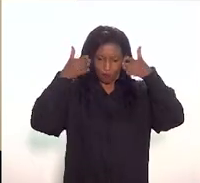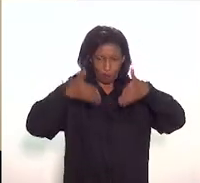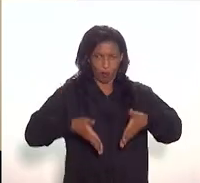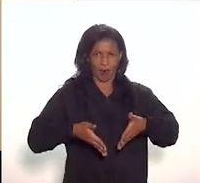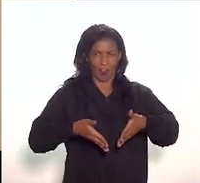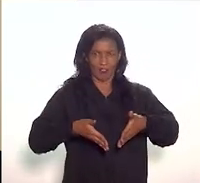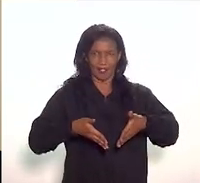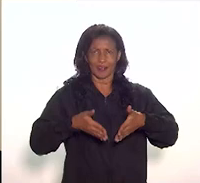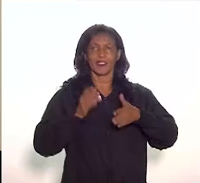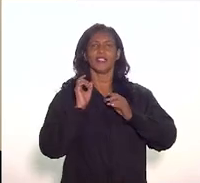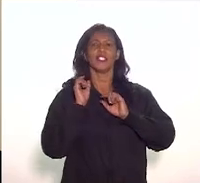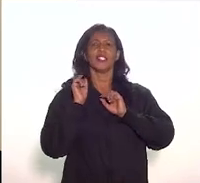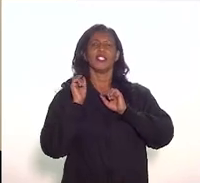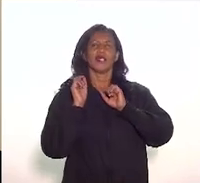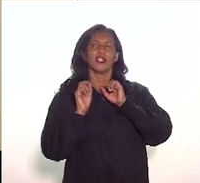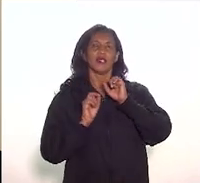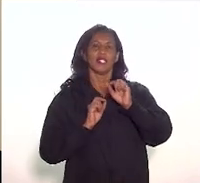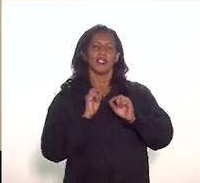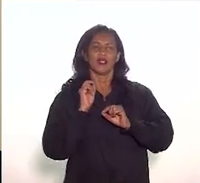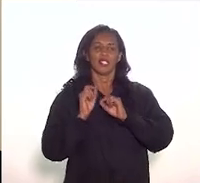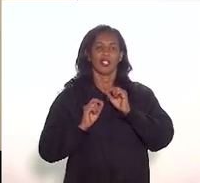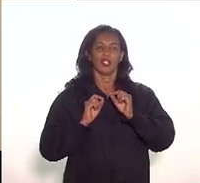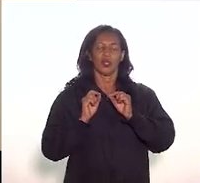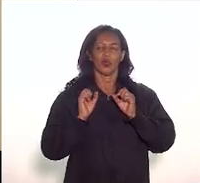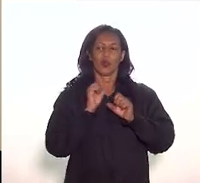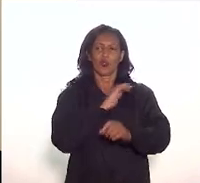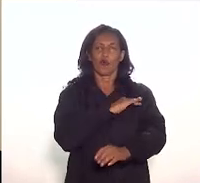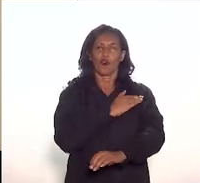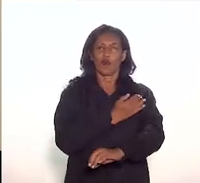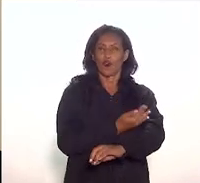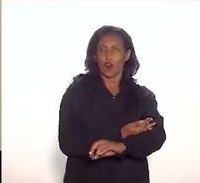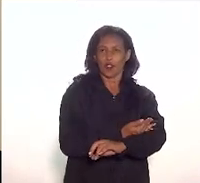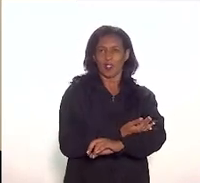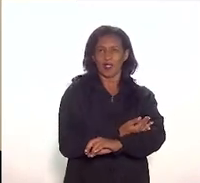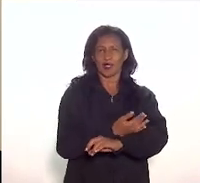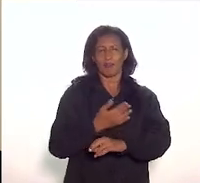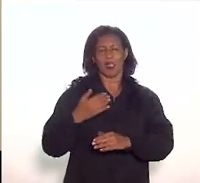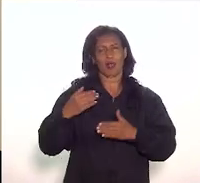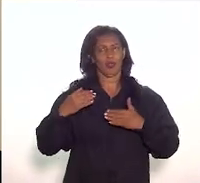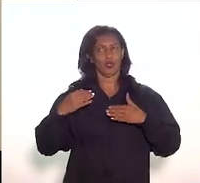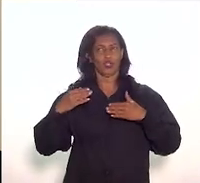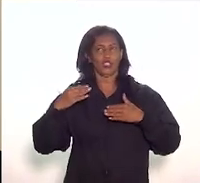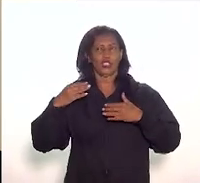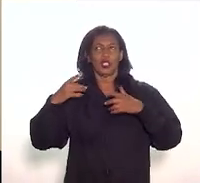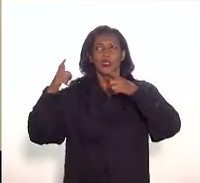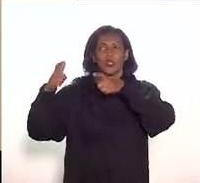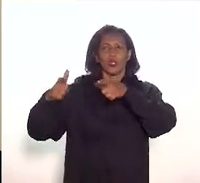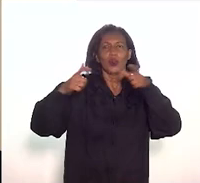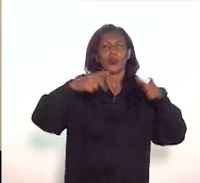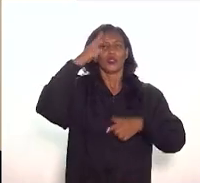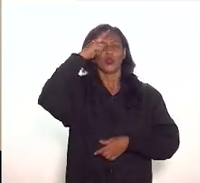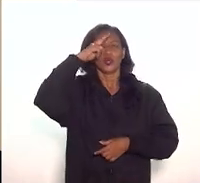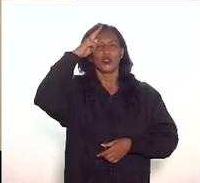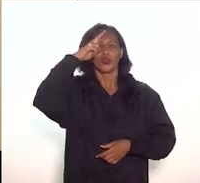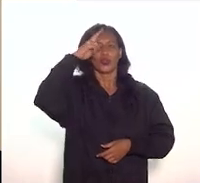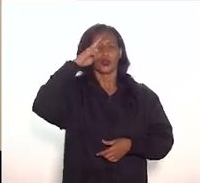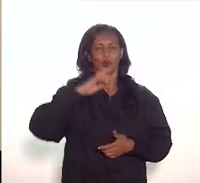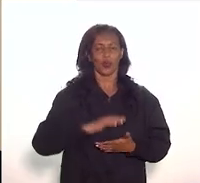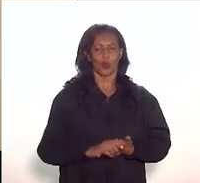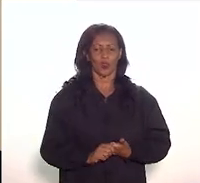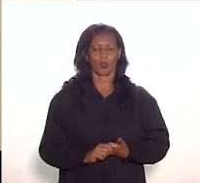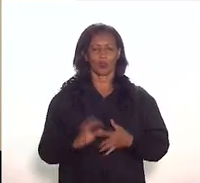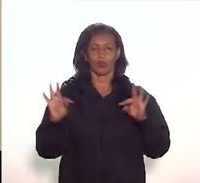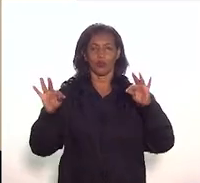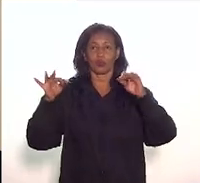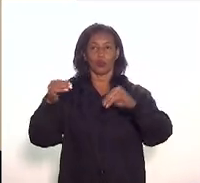identificação fomento e fortalecimento de centros históricos que estão presentes não apenas na cidade do Rio de Janeiro mas em